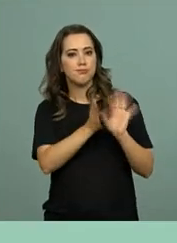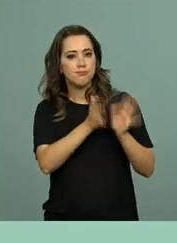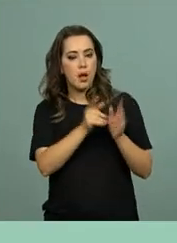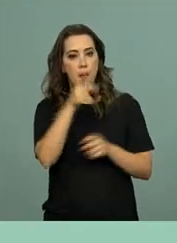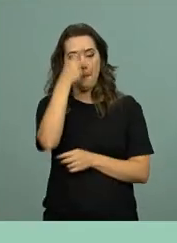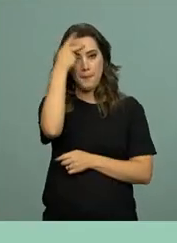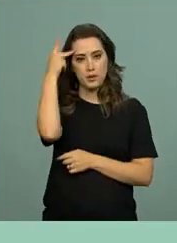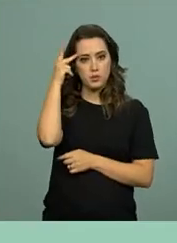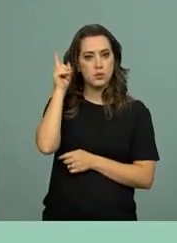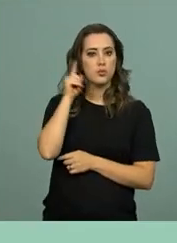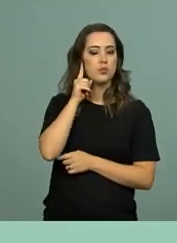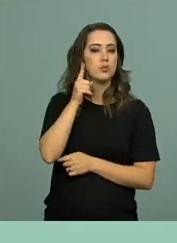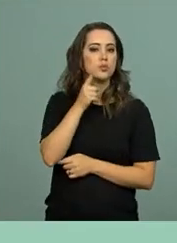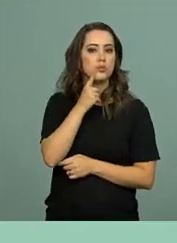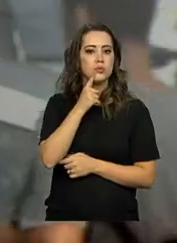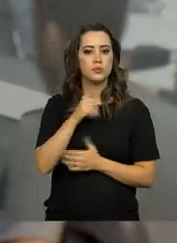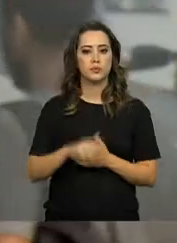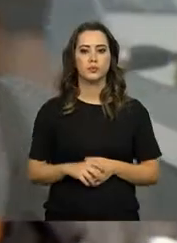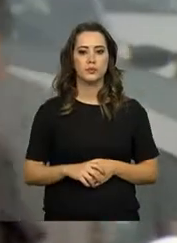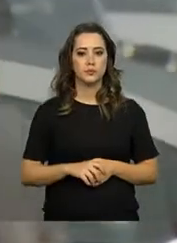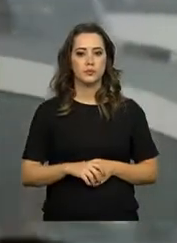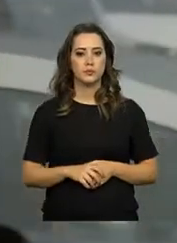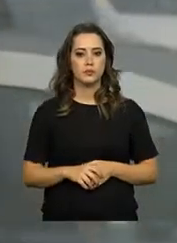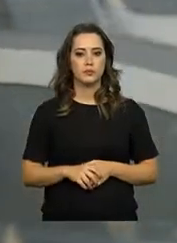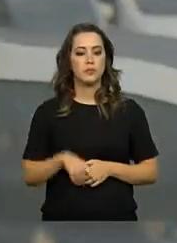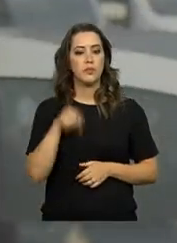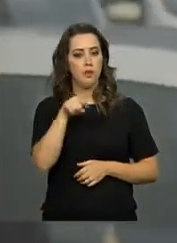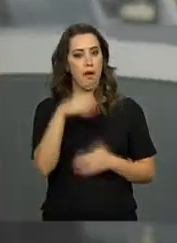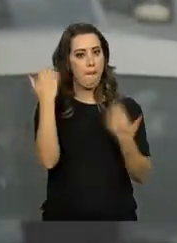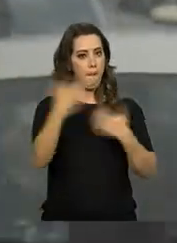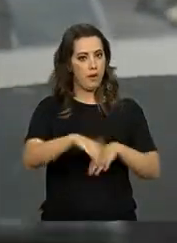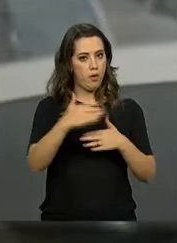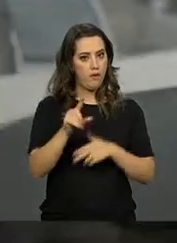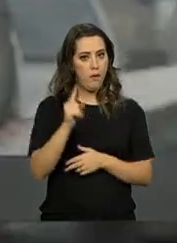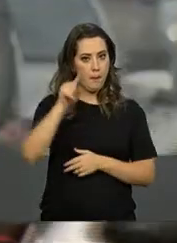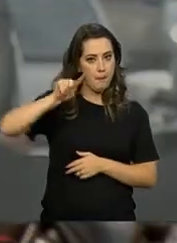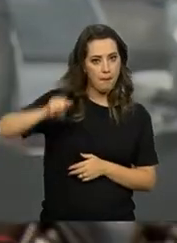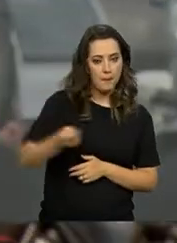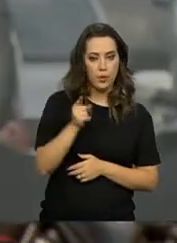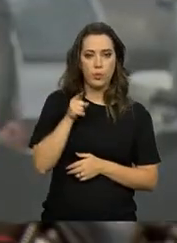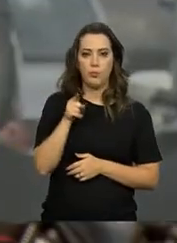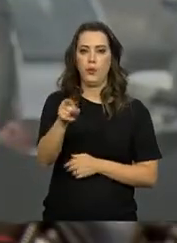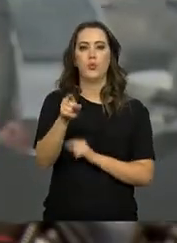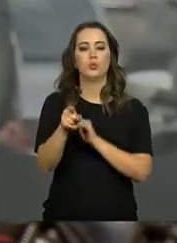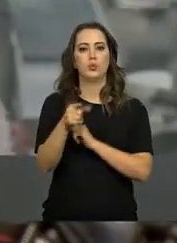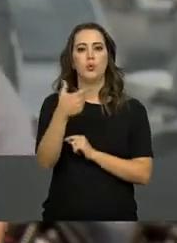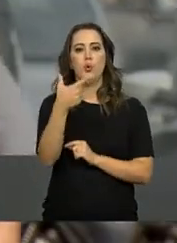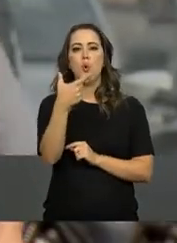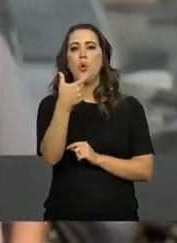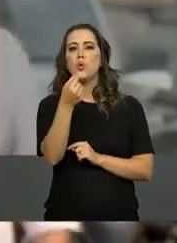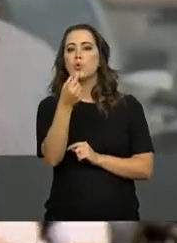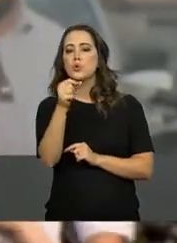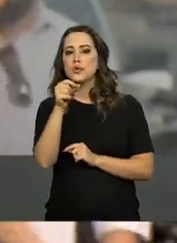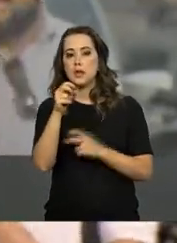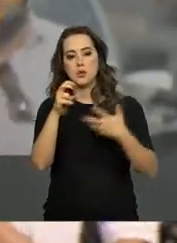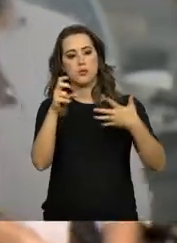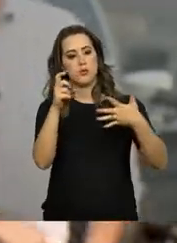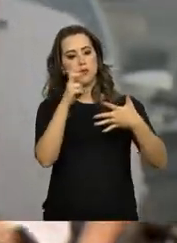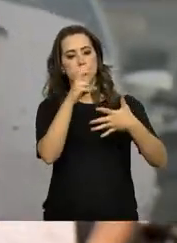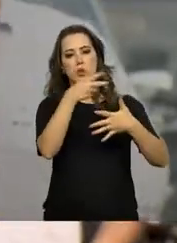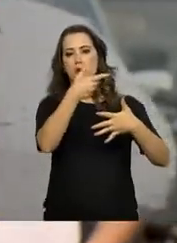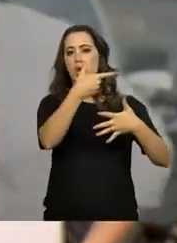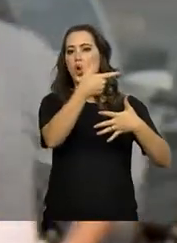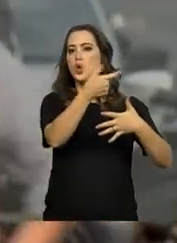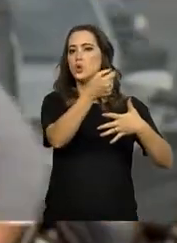pessoas com deficiência auditiva. A prova de redação vale mil pontos, 200 para cada uma das cinco competências